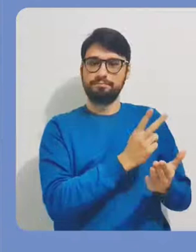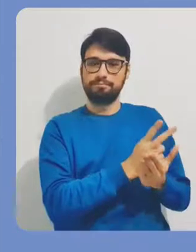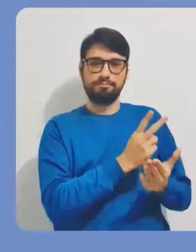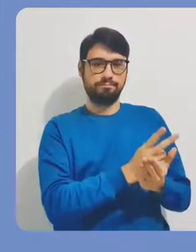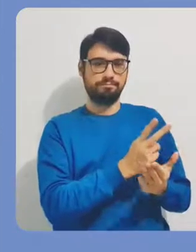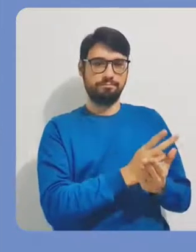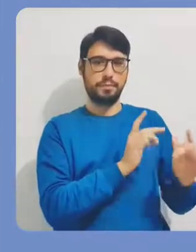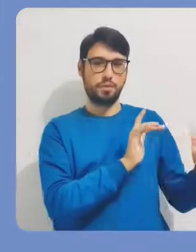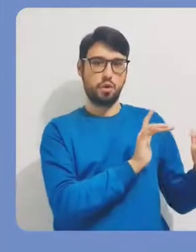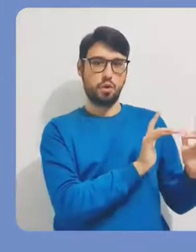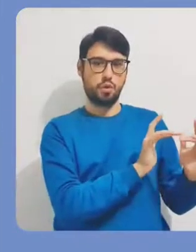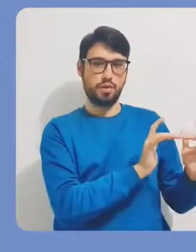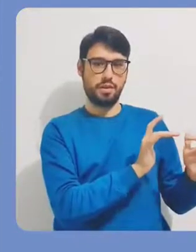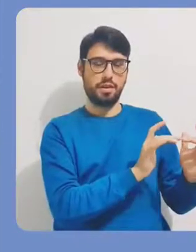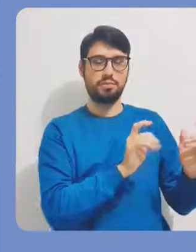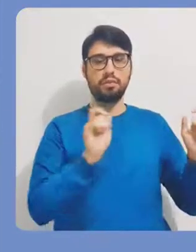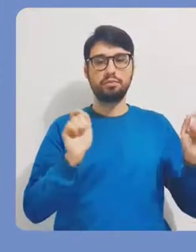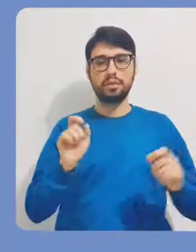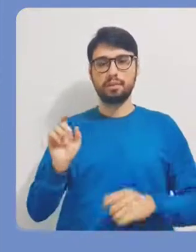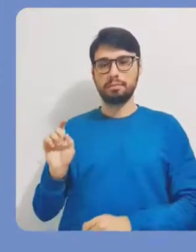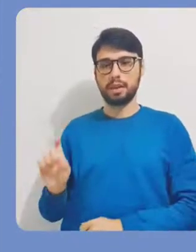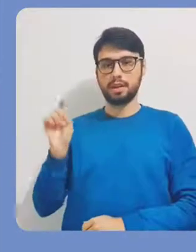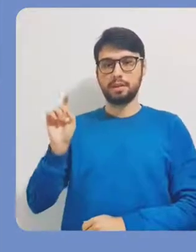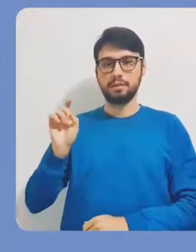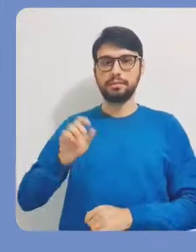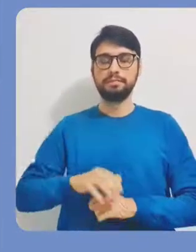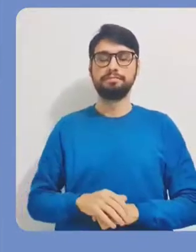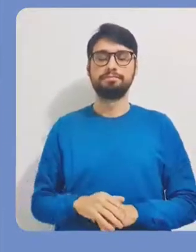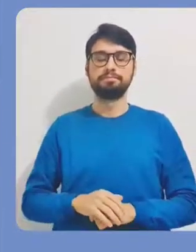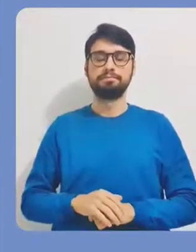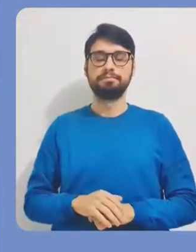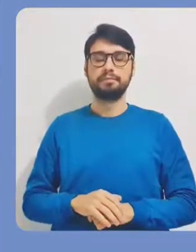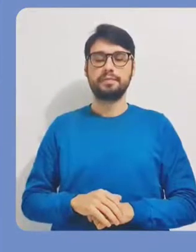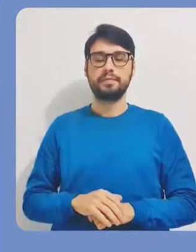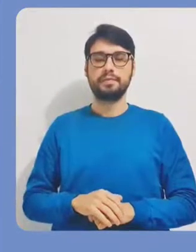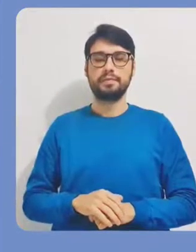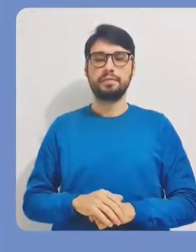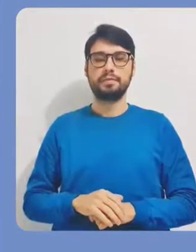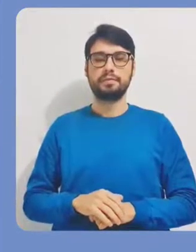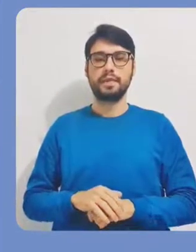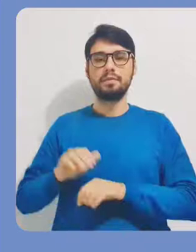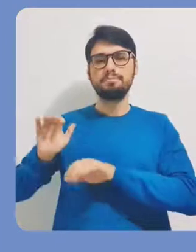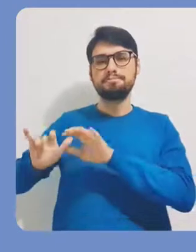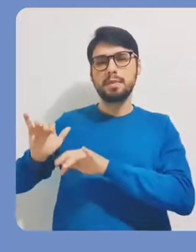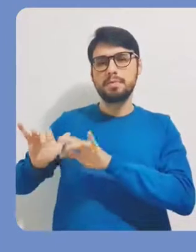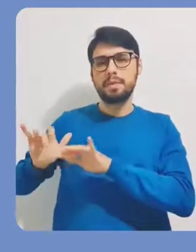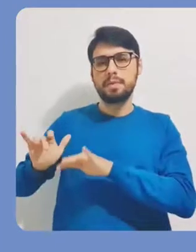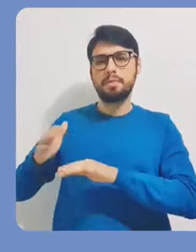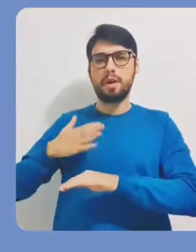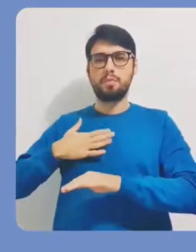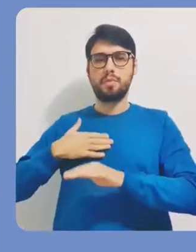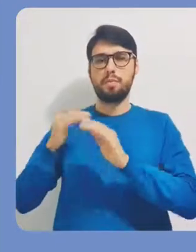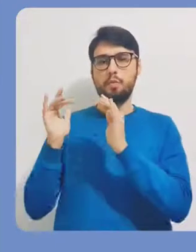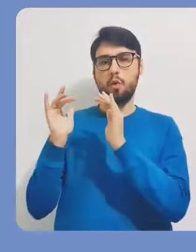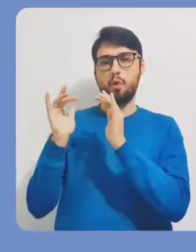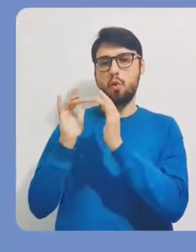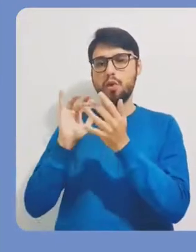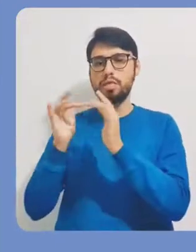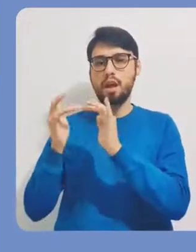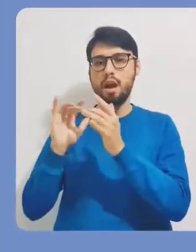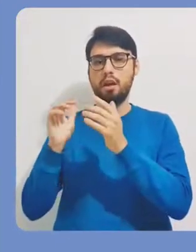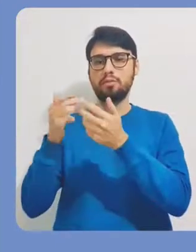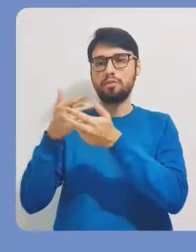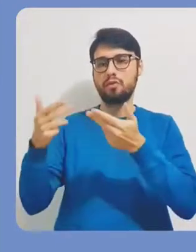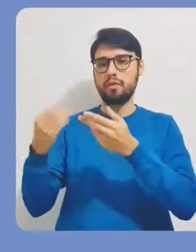nesse quadrado de informações já pré-configurado. Então, basta eu clicar aqui e eu posso digitar aqui as